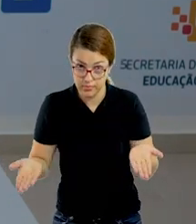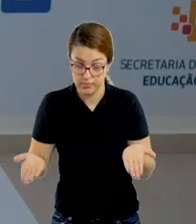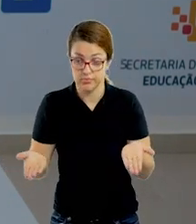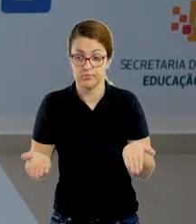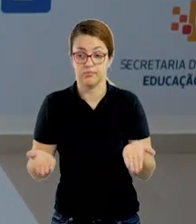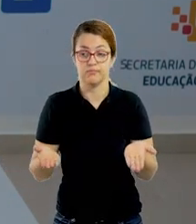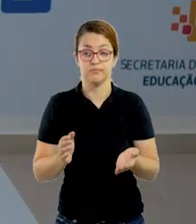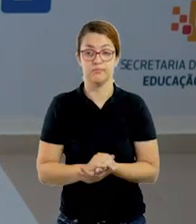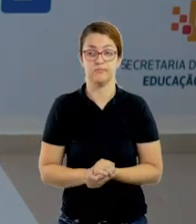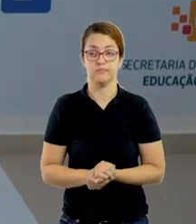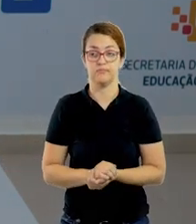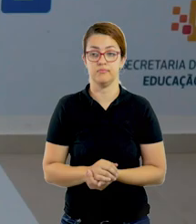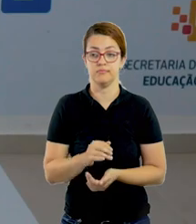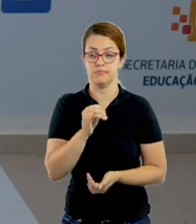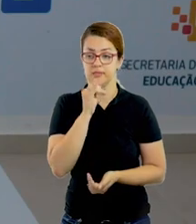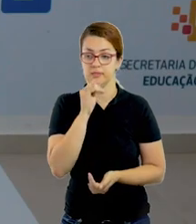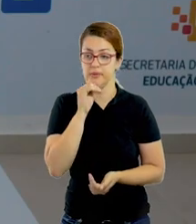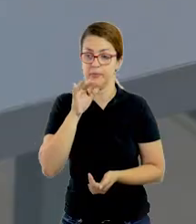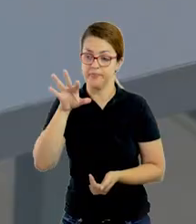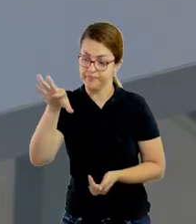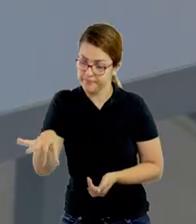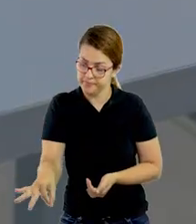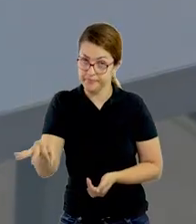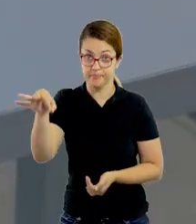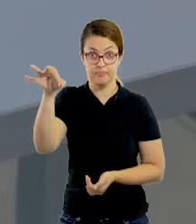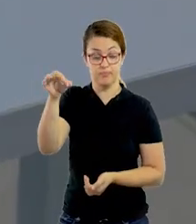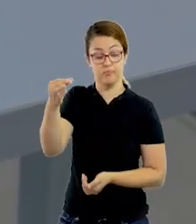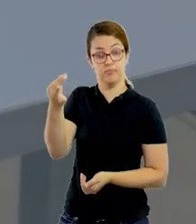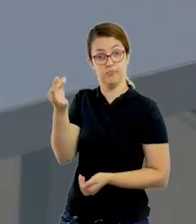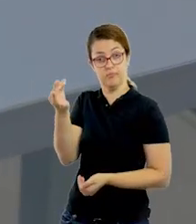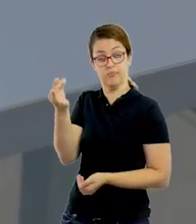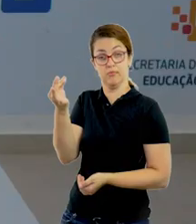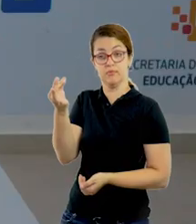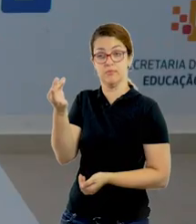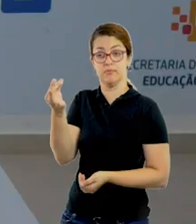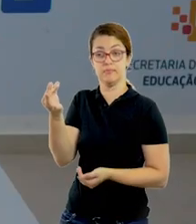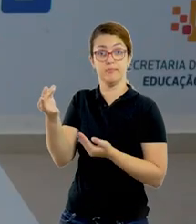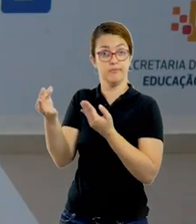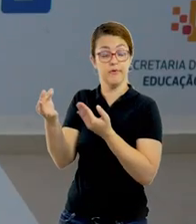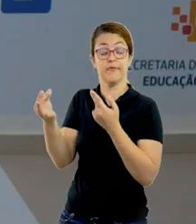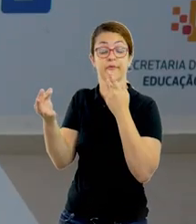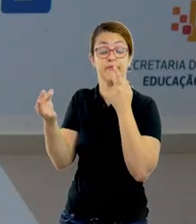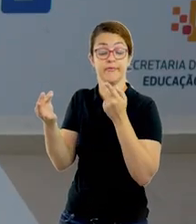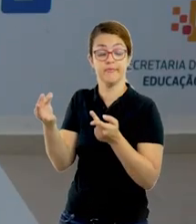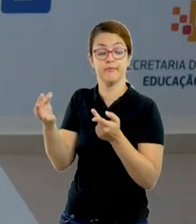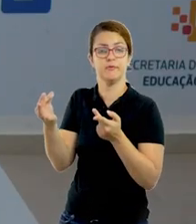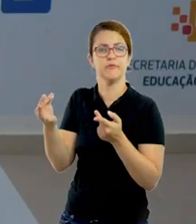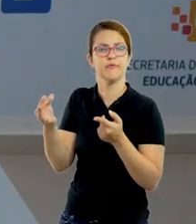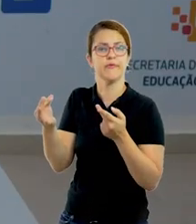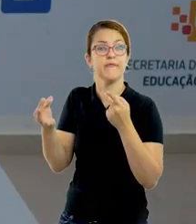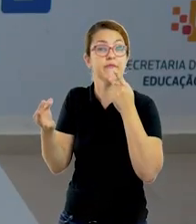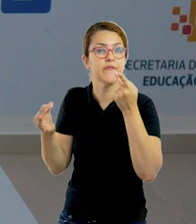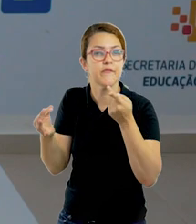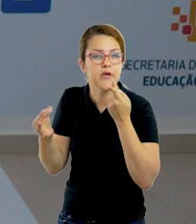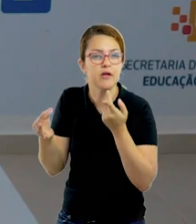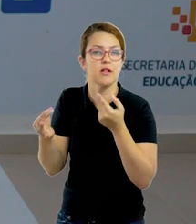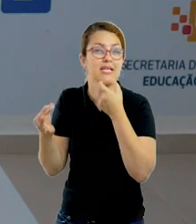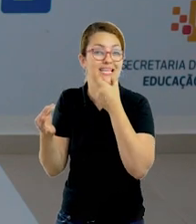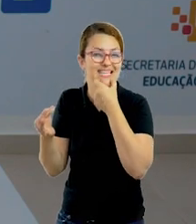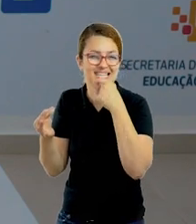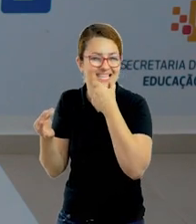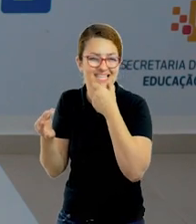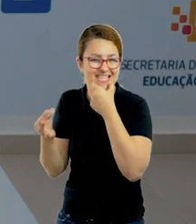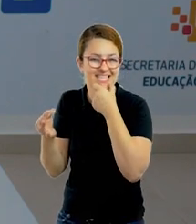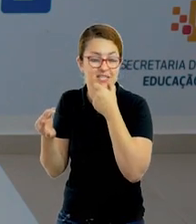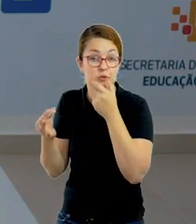Conforme você, pai, for pegando cada objeto, peça para que a criança pronuncie o nome em inglês dele.